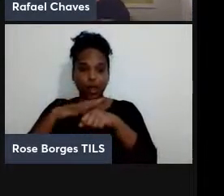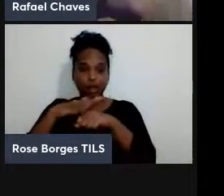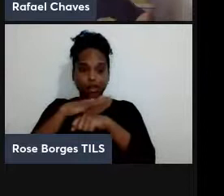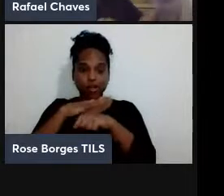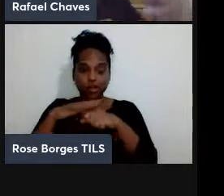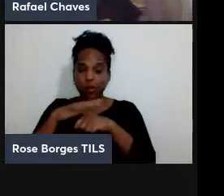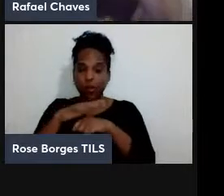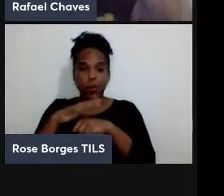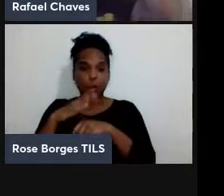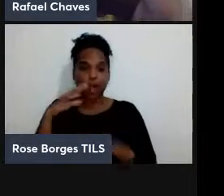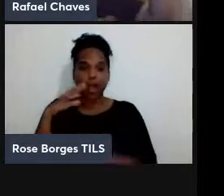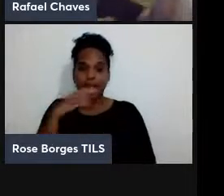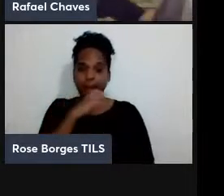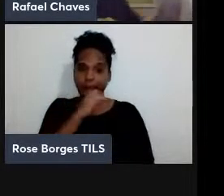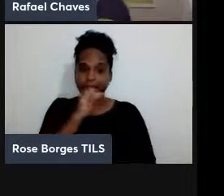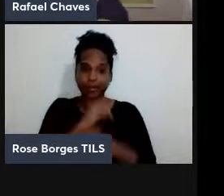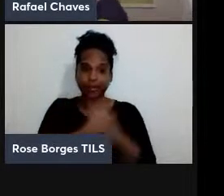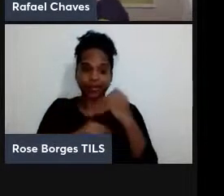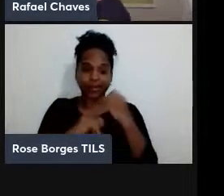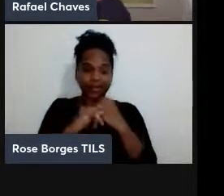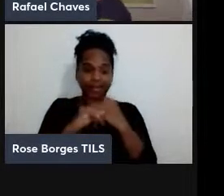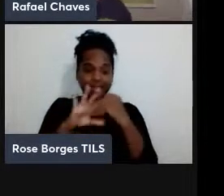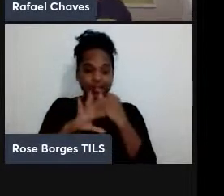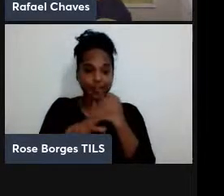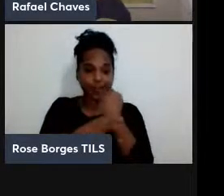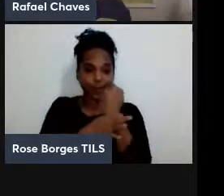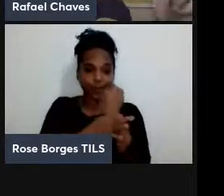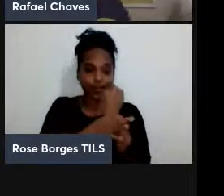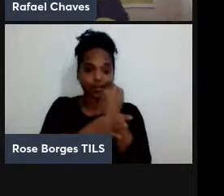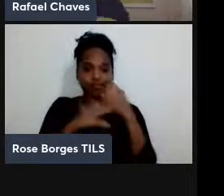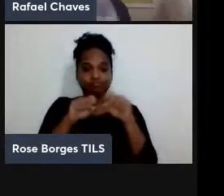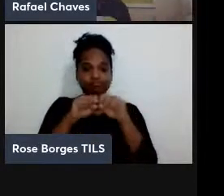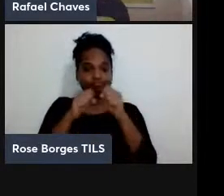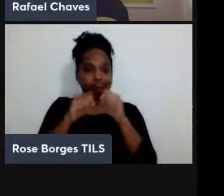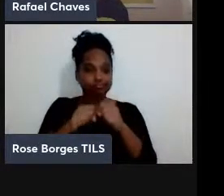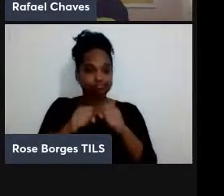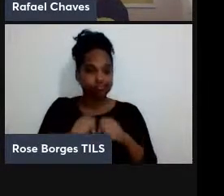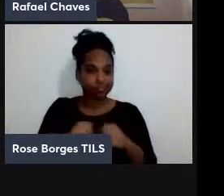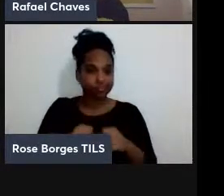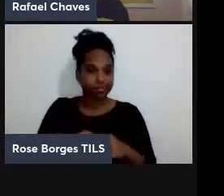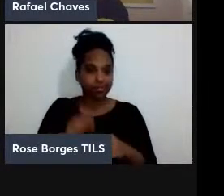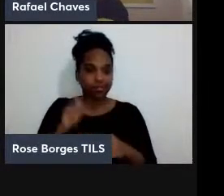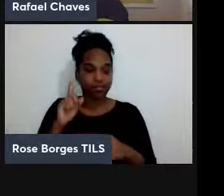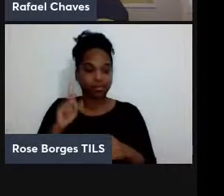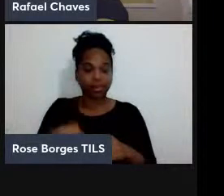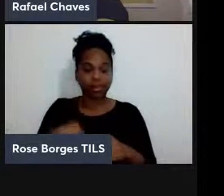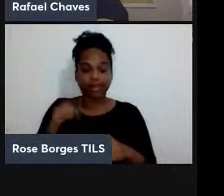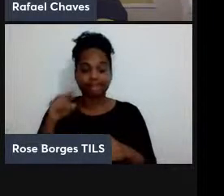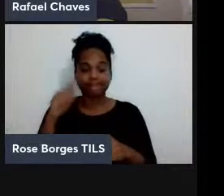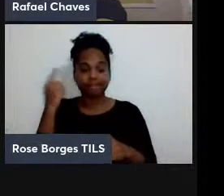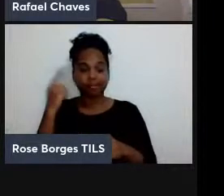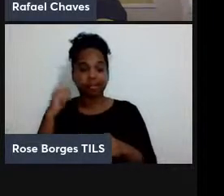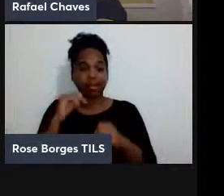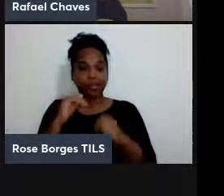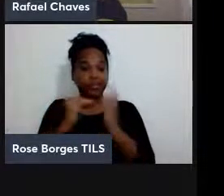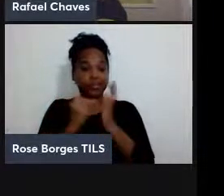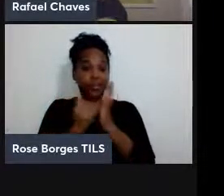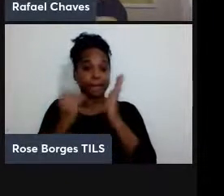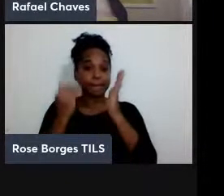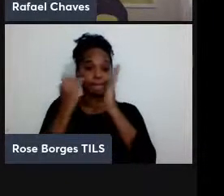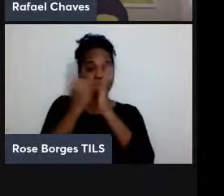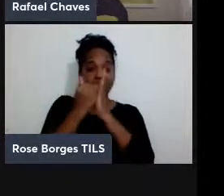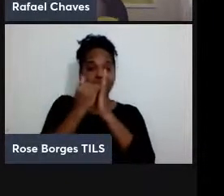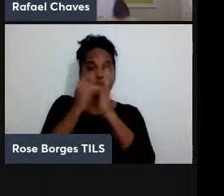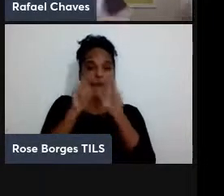então esse algoritmo de 94 ele foi o que deu um grande impulso a esse campo da computação quântica